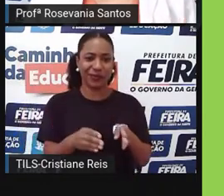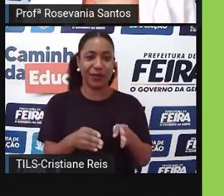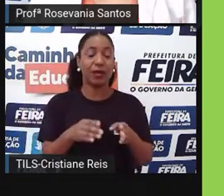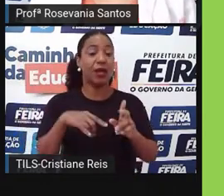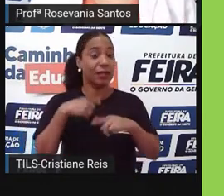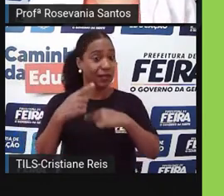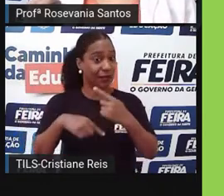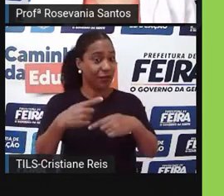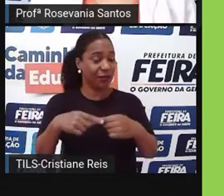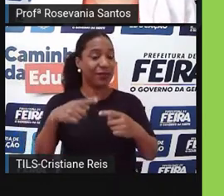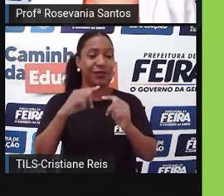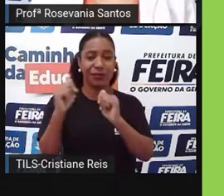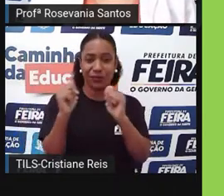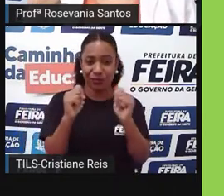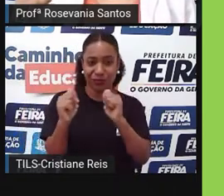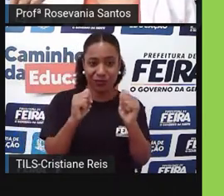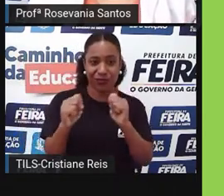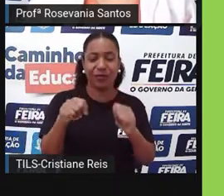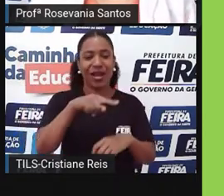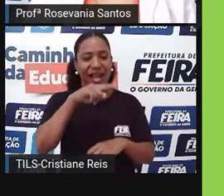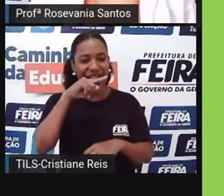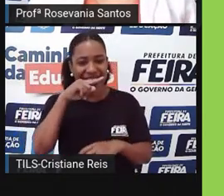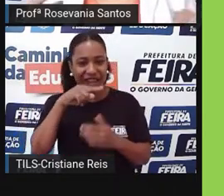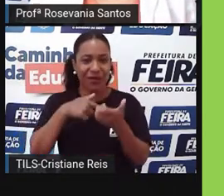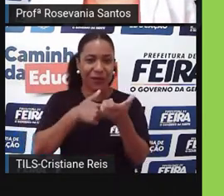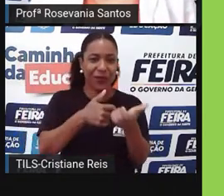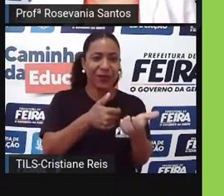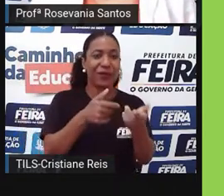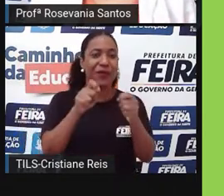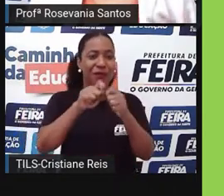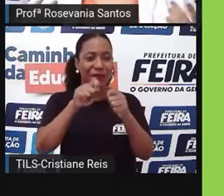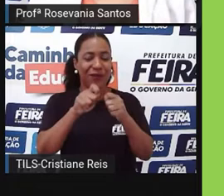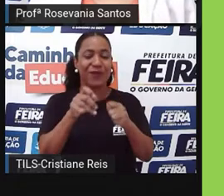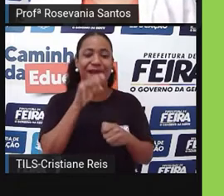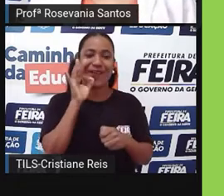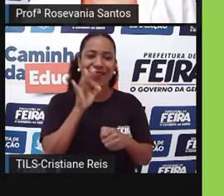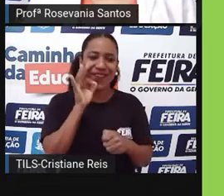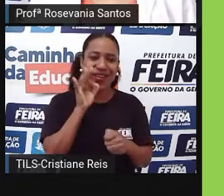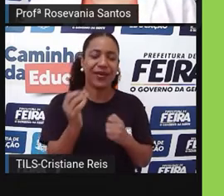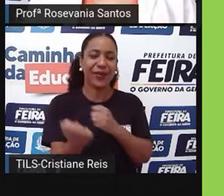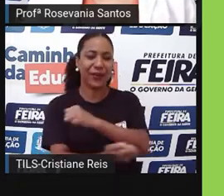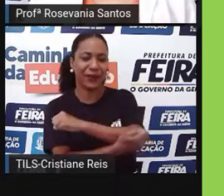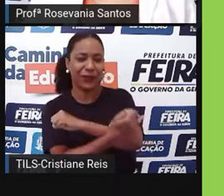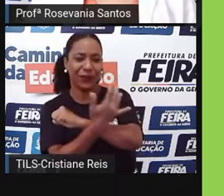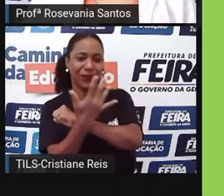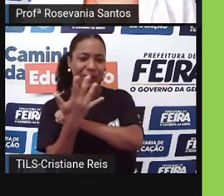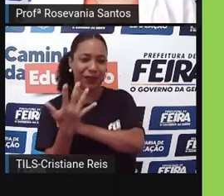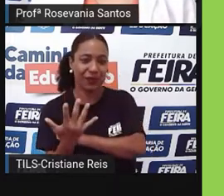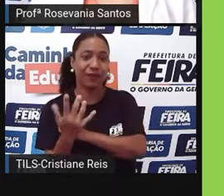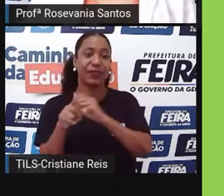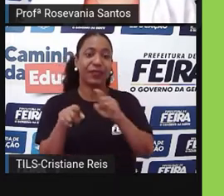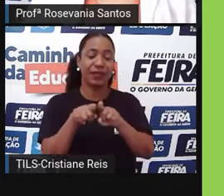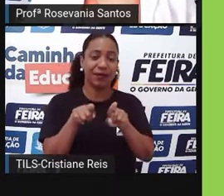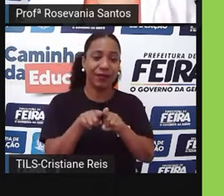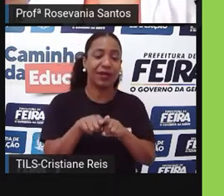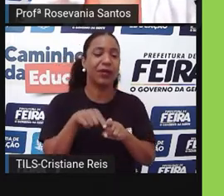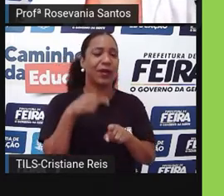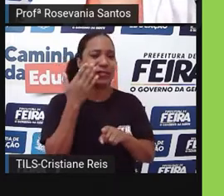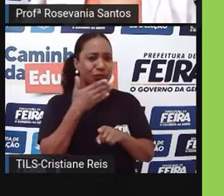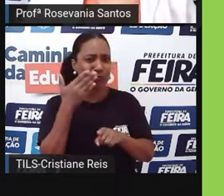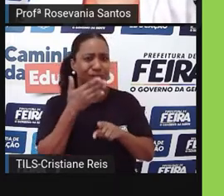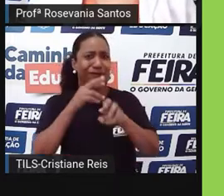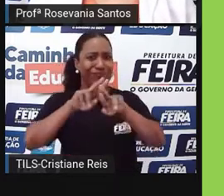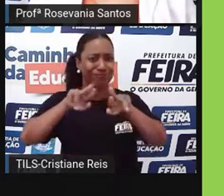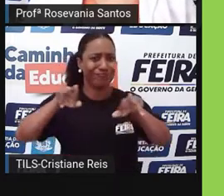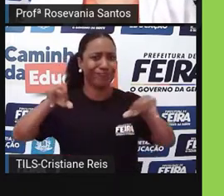econômicos evoluindo, a cana-de-açúcar e meio café mudou de região e, assim, sucessivamente, as drogas, né, do sertão e que